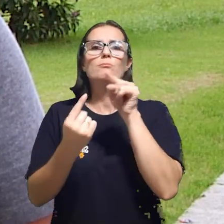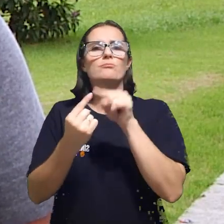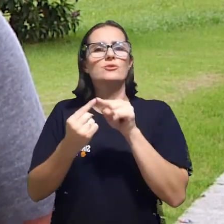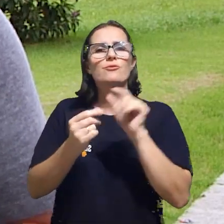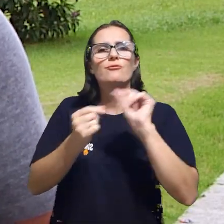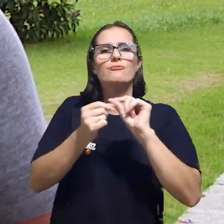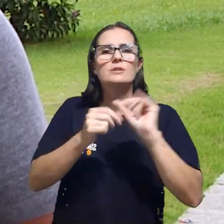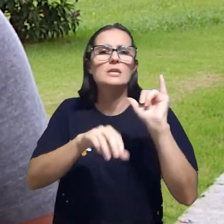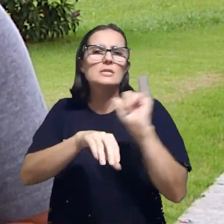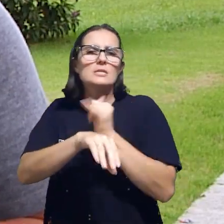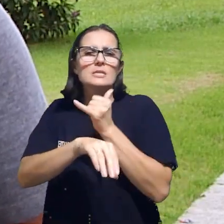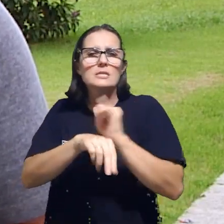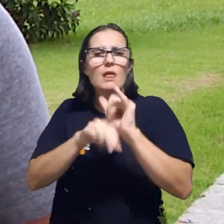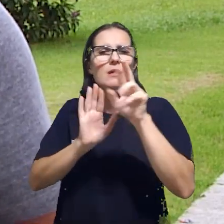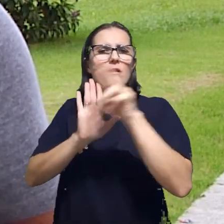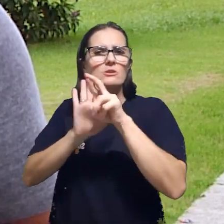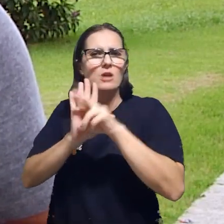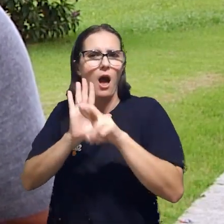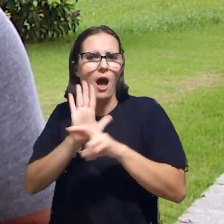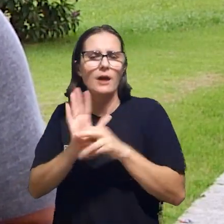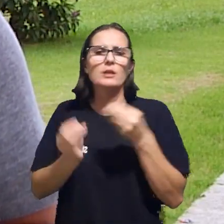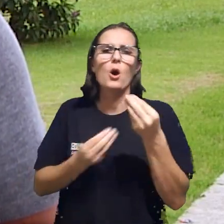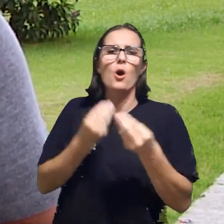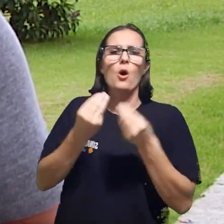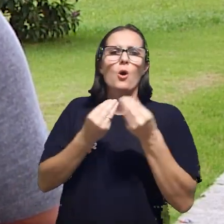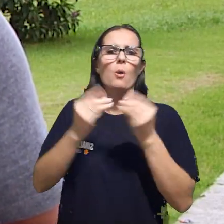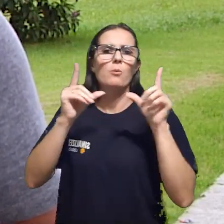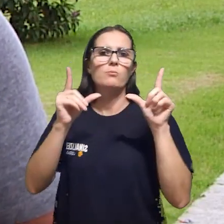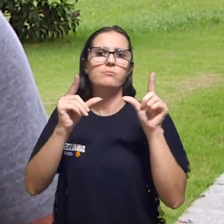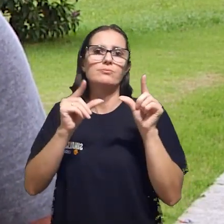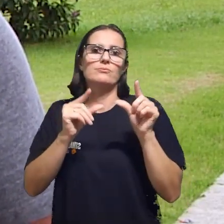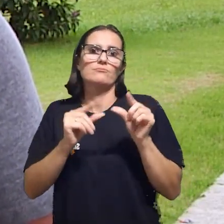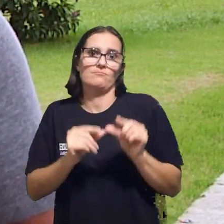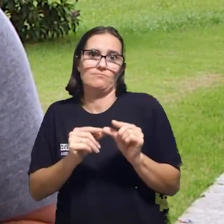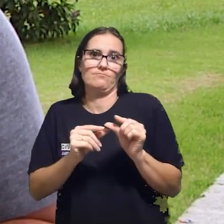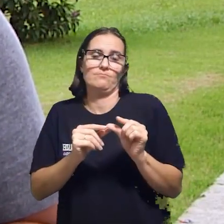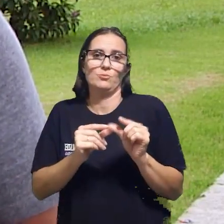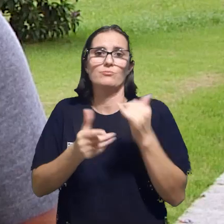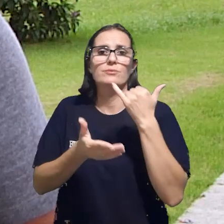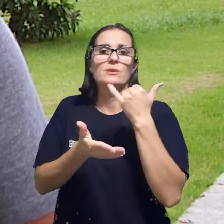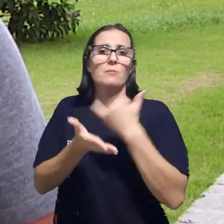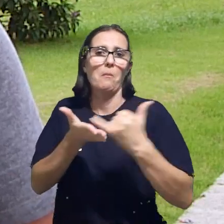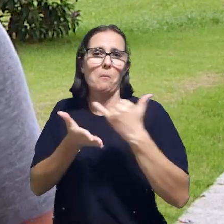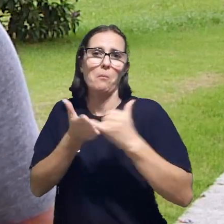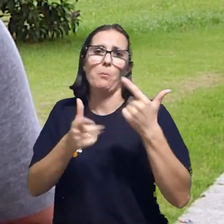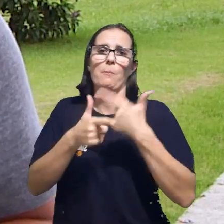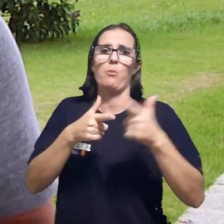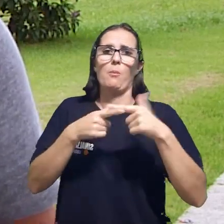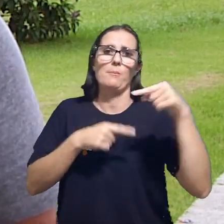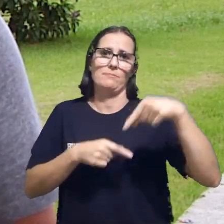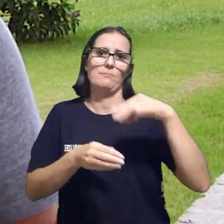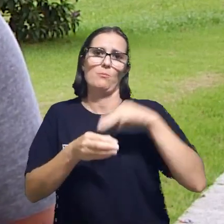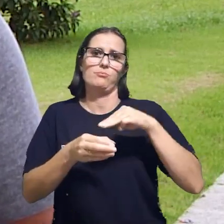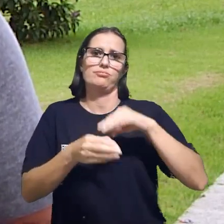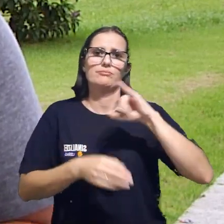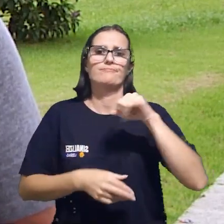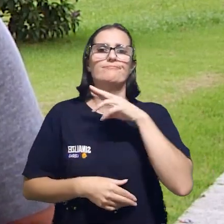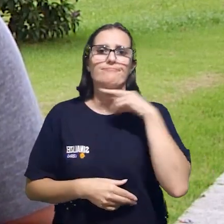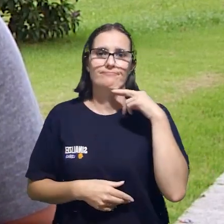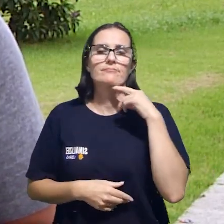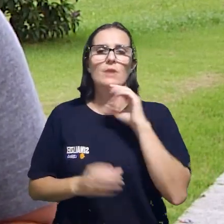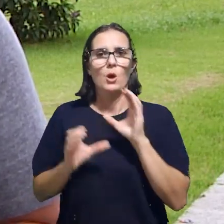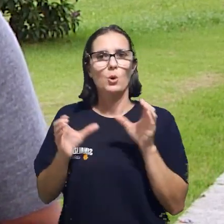diretrizes, estratégias e atividades de redução da demanda e oferta de drogas no município de Jaraguá do Sul.